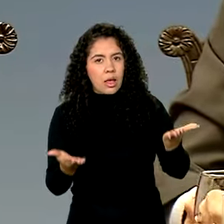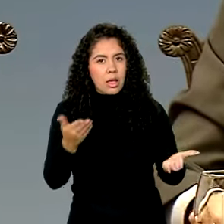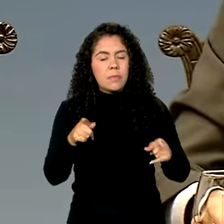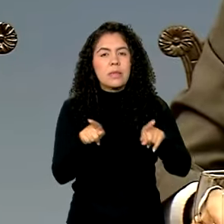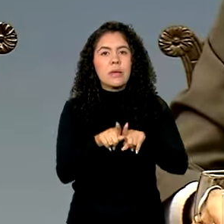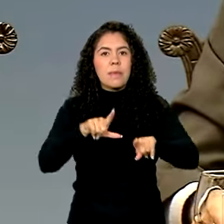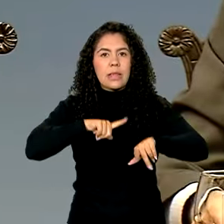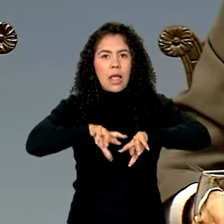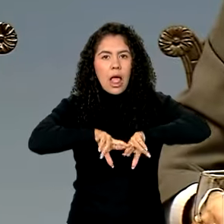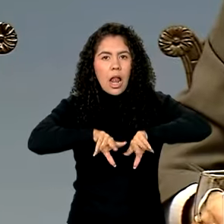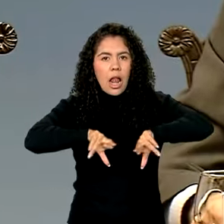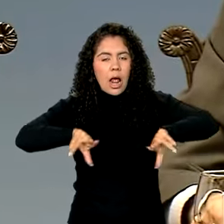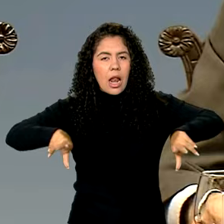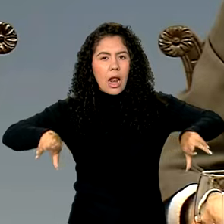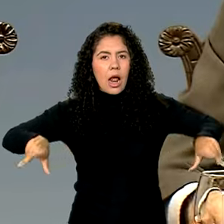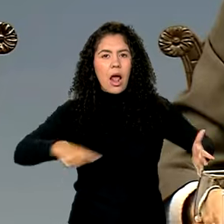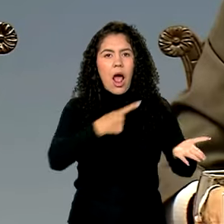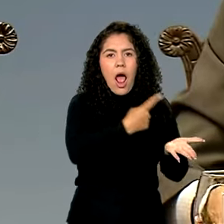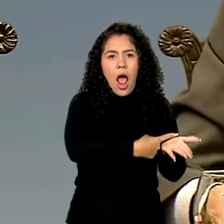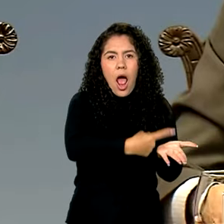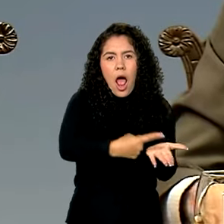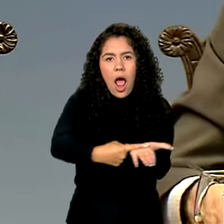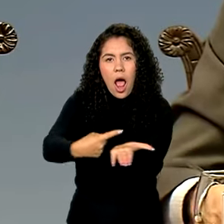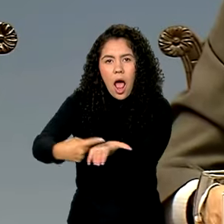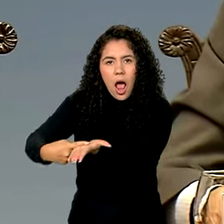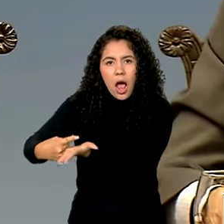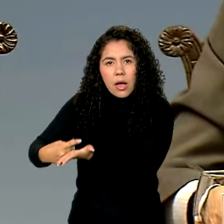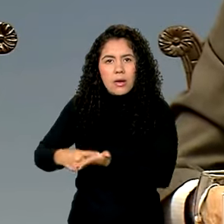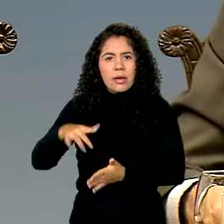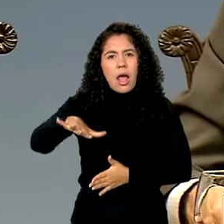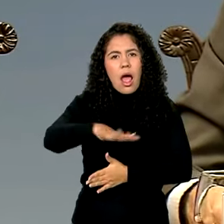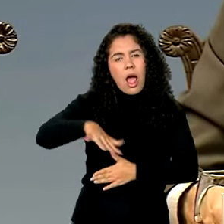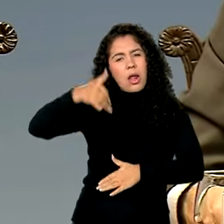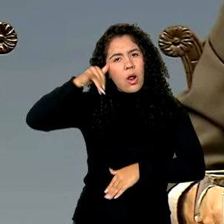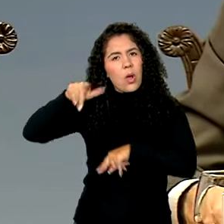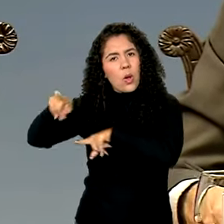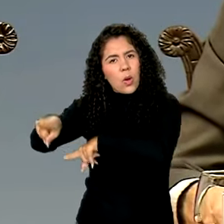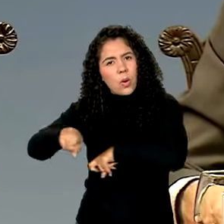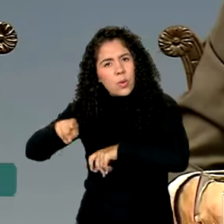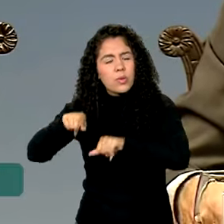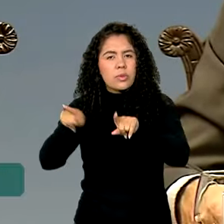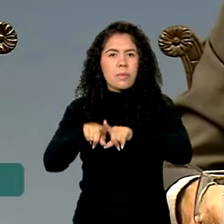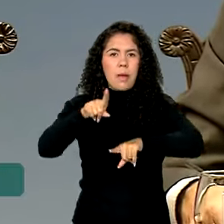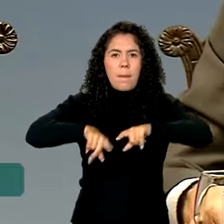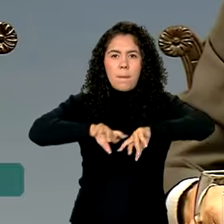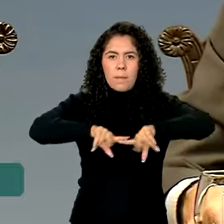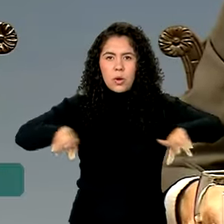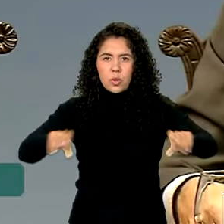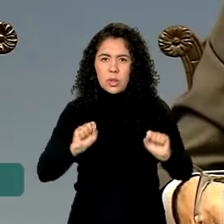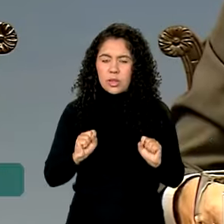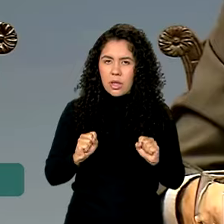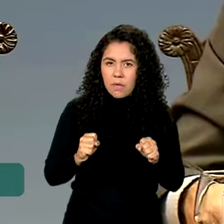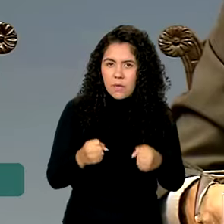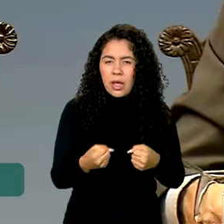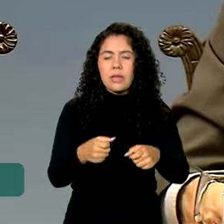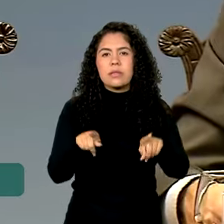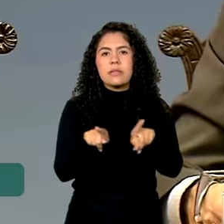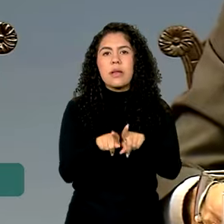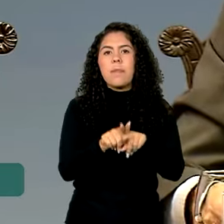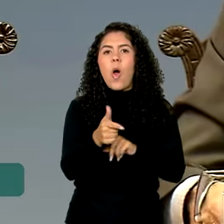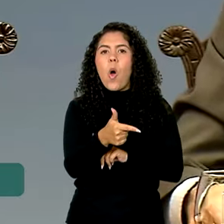exatamente com uma série de acordos para diversificar na área agrícola, na área de produtos de defesa e outras áreas para